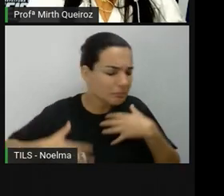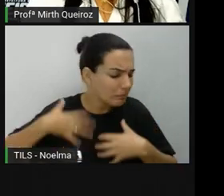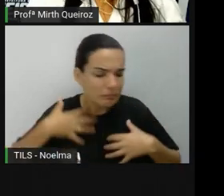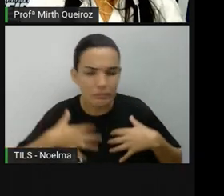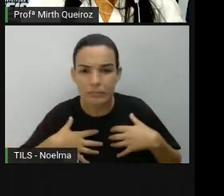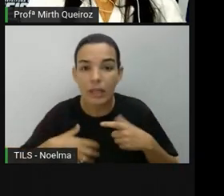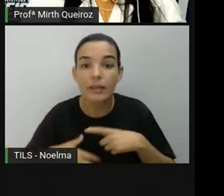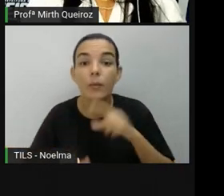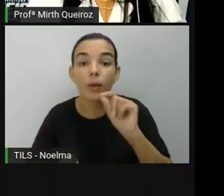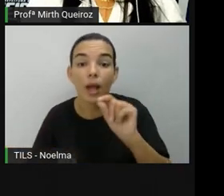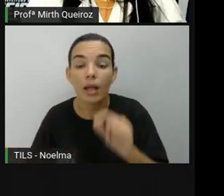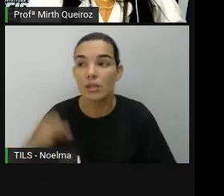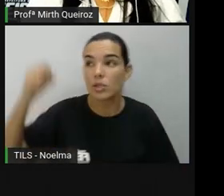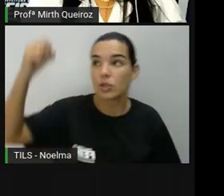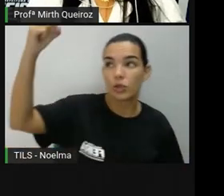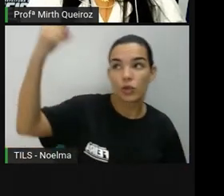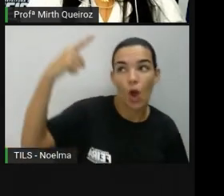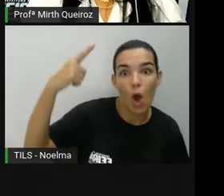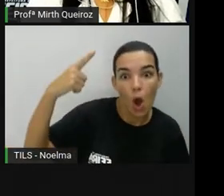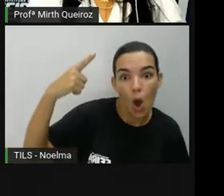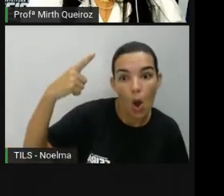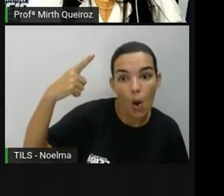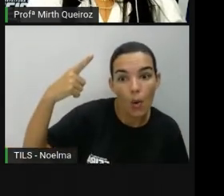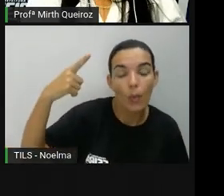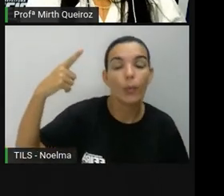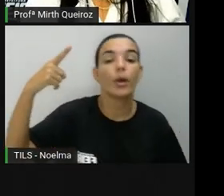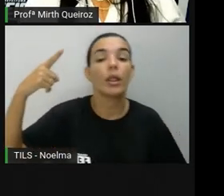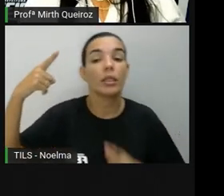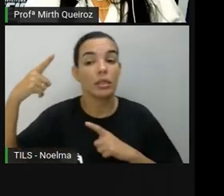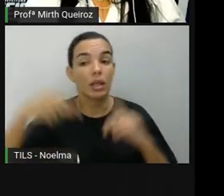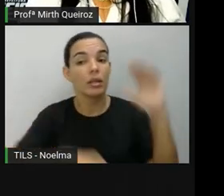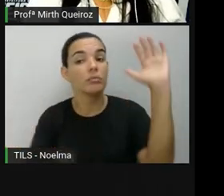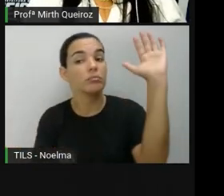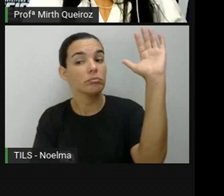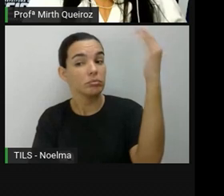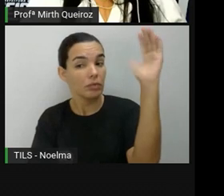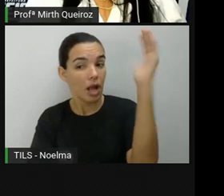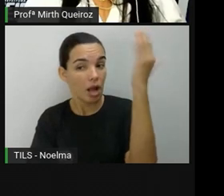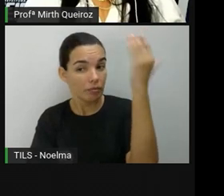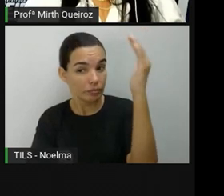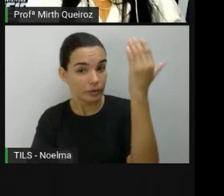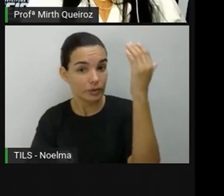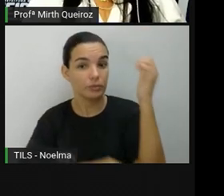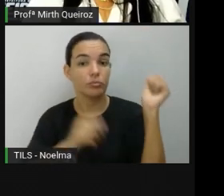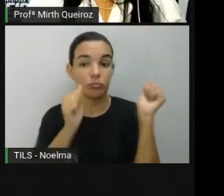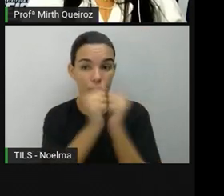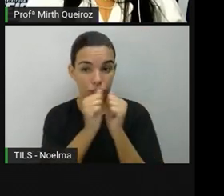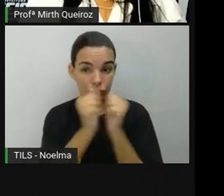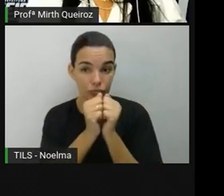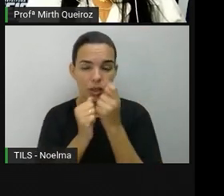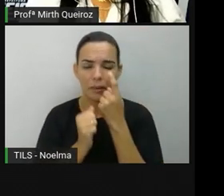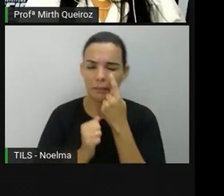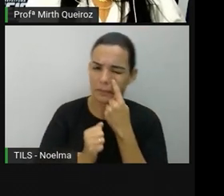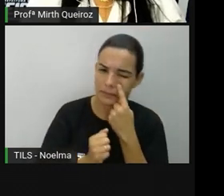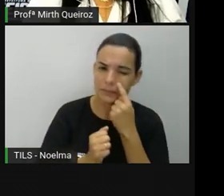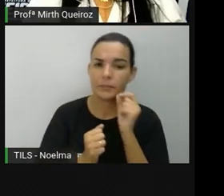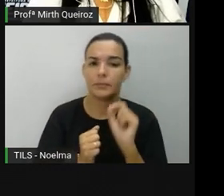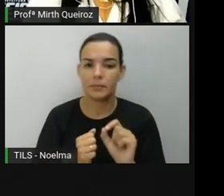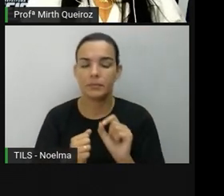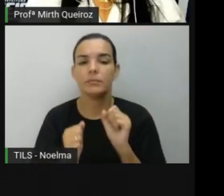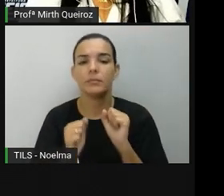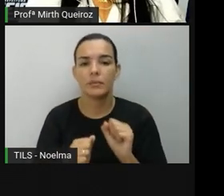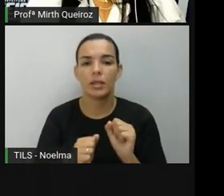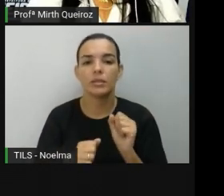temos aí o sol que pode servir de referência e temos aí também a árvore, né. Que também pode